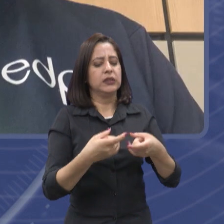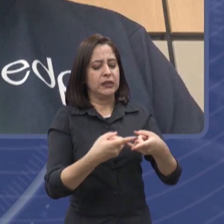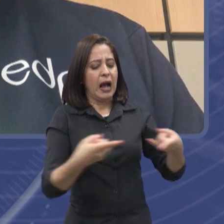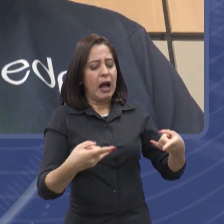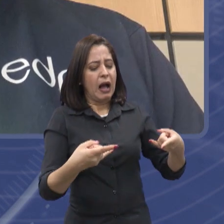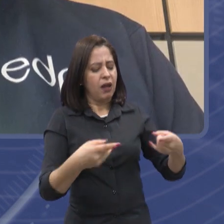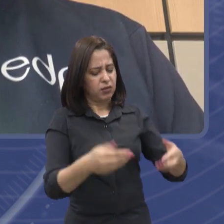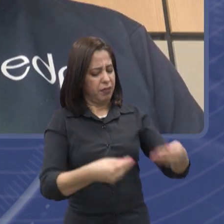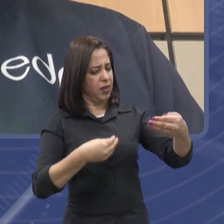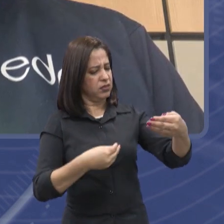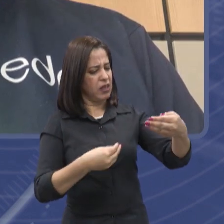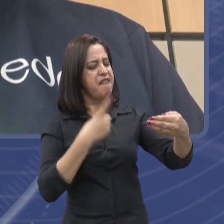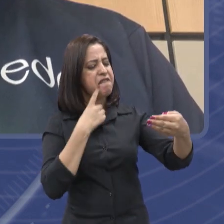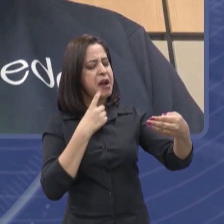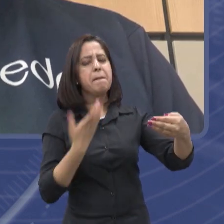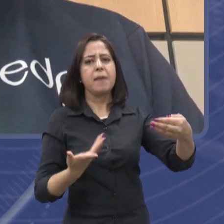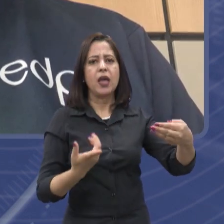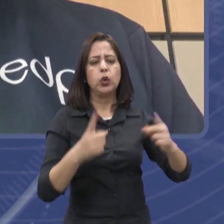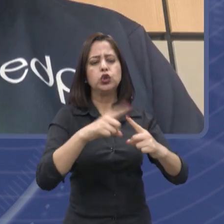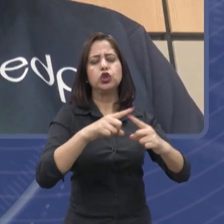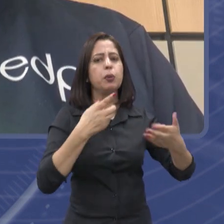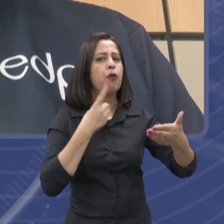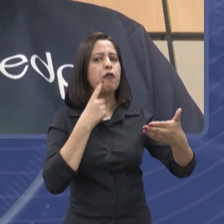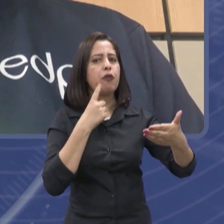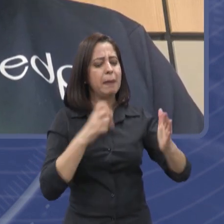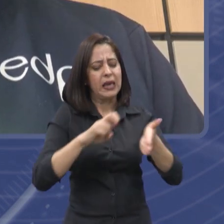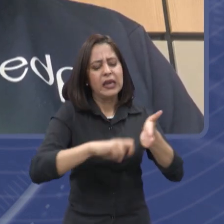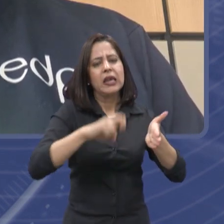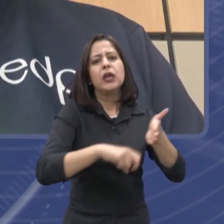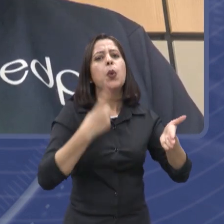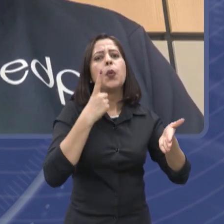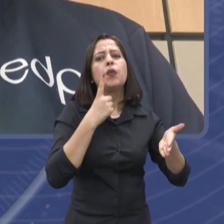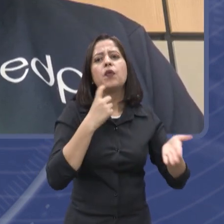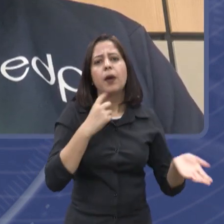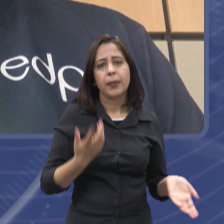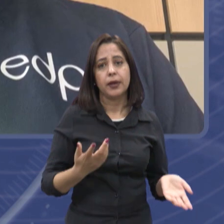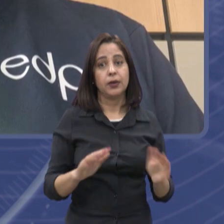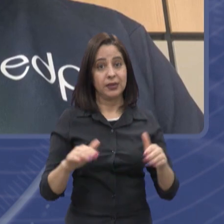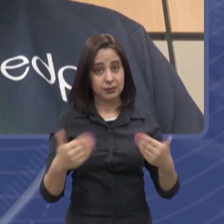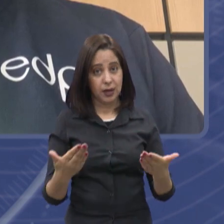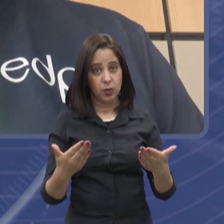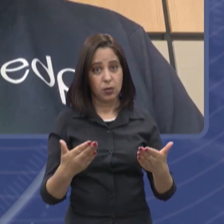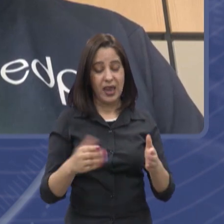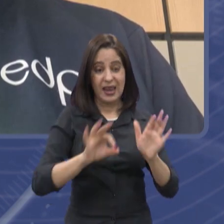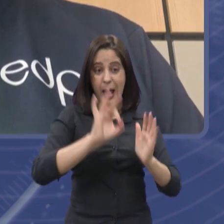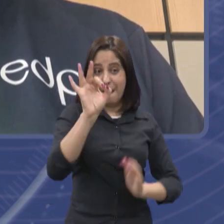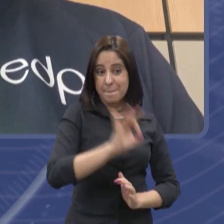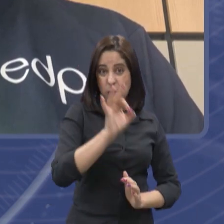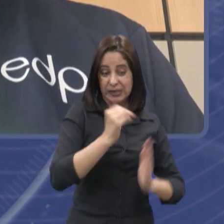deu aqui uma introdução do assunto. Esse aumento, de fato, ele é para